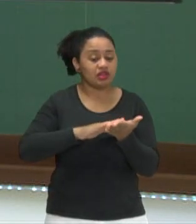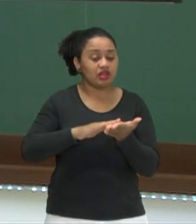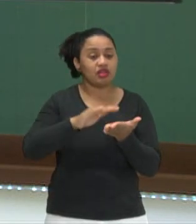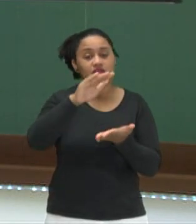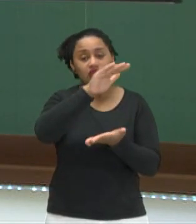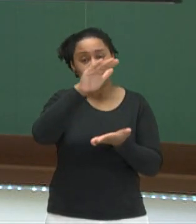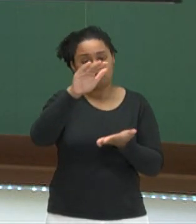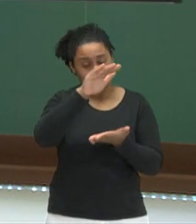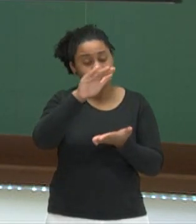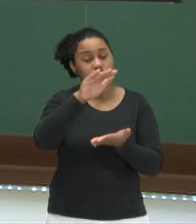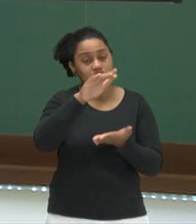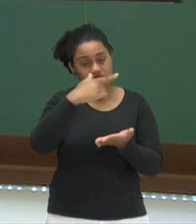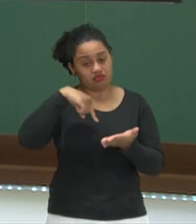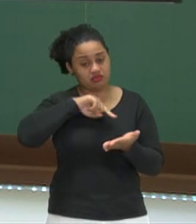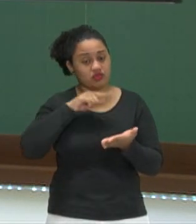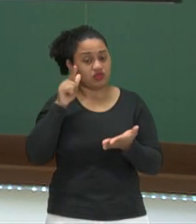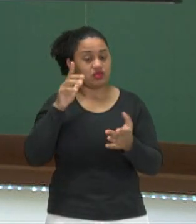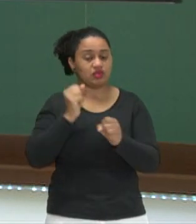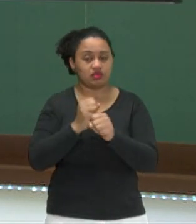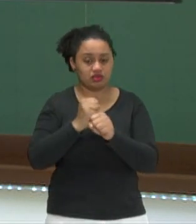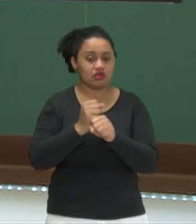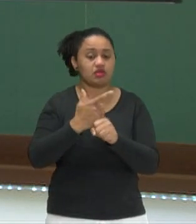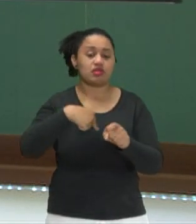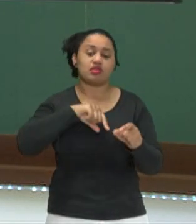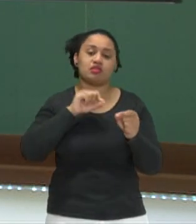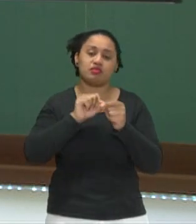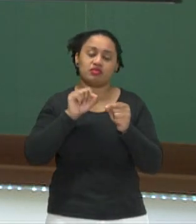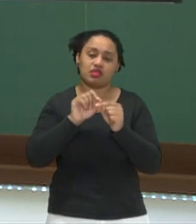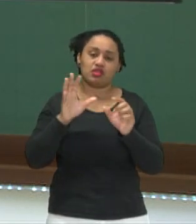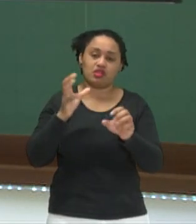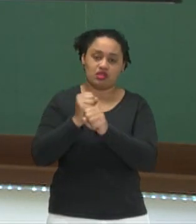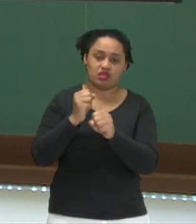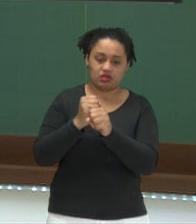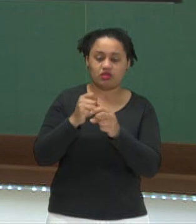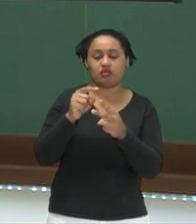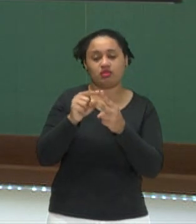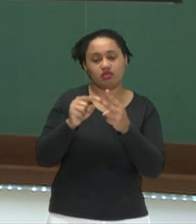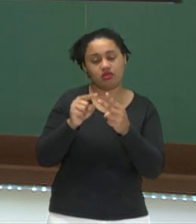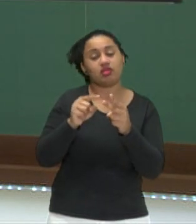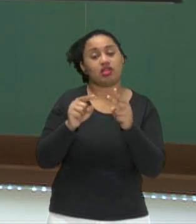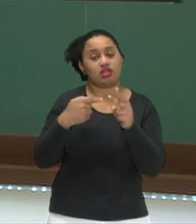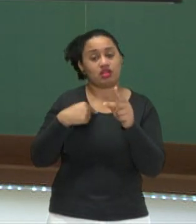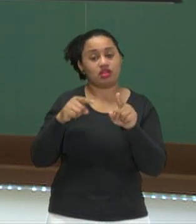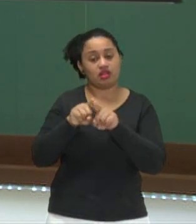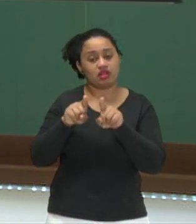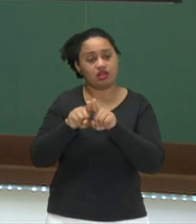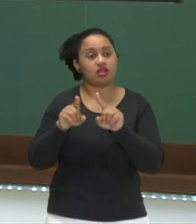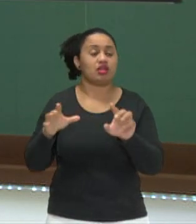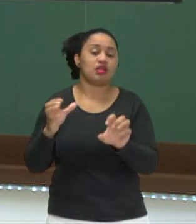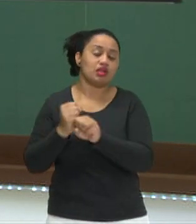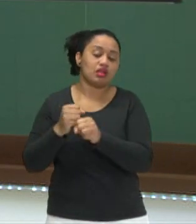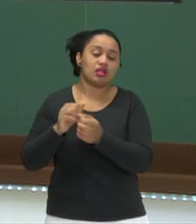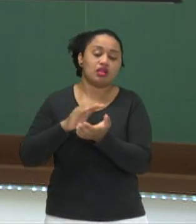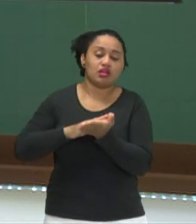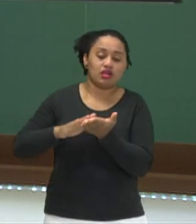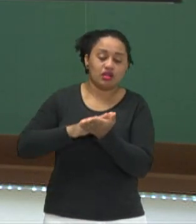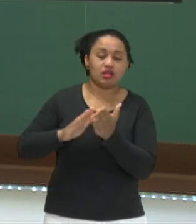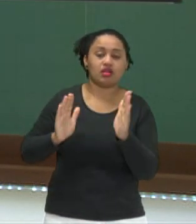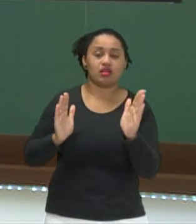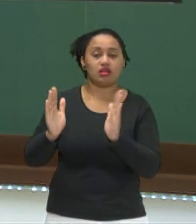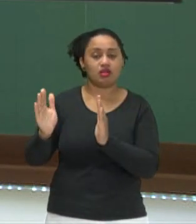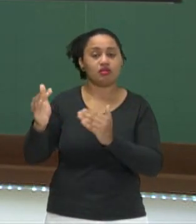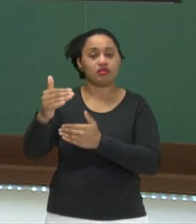e superior para a gente calcular. E a gente vai fazer a soma dessas duas bases, mais a superfície lateral, que vai ser